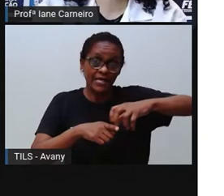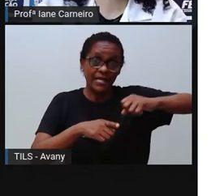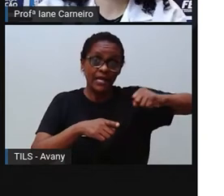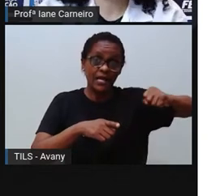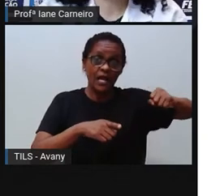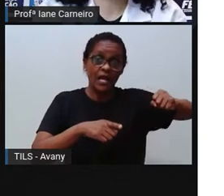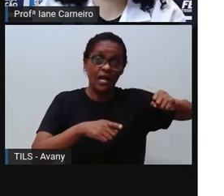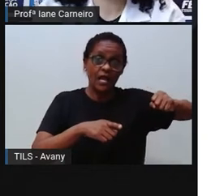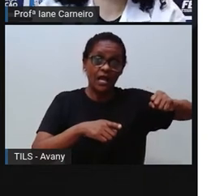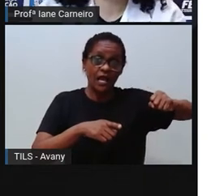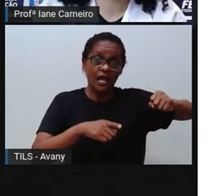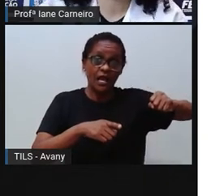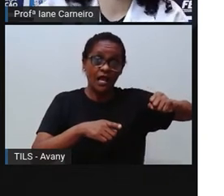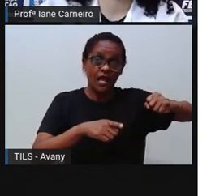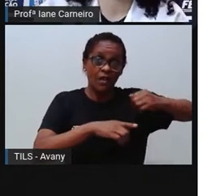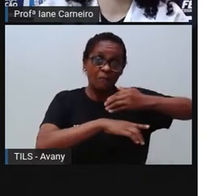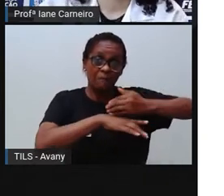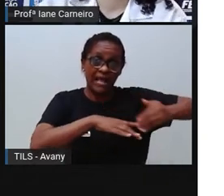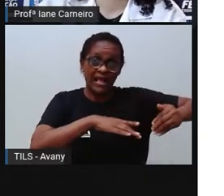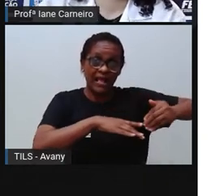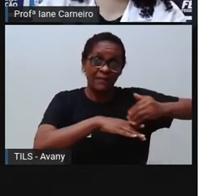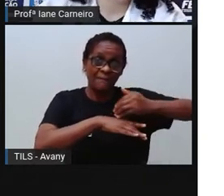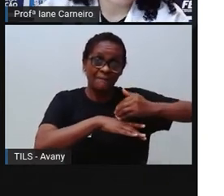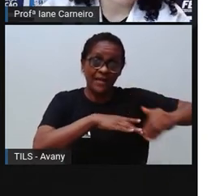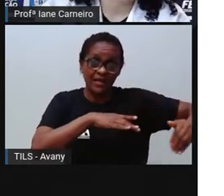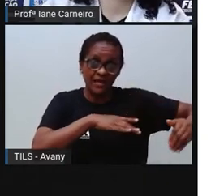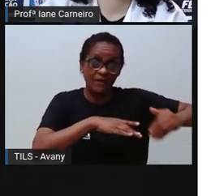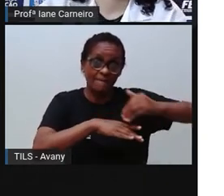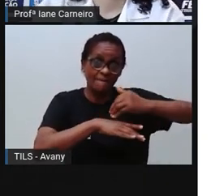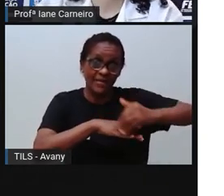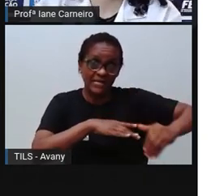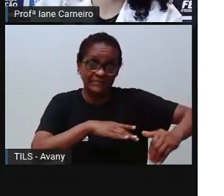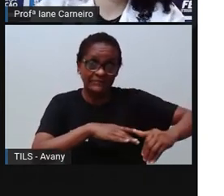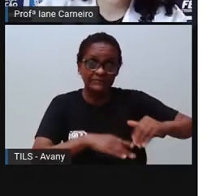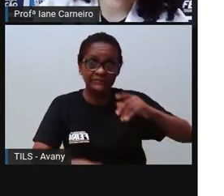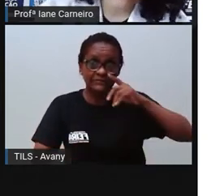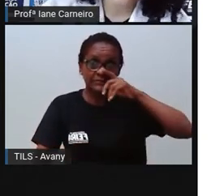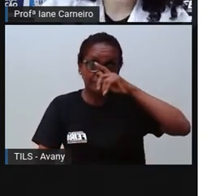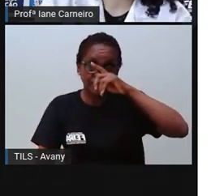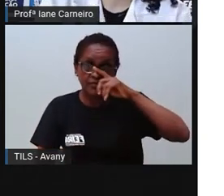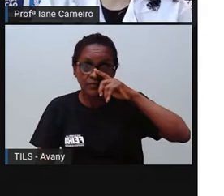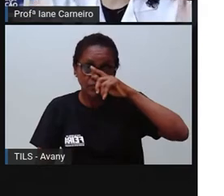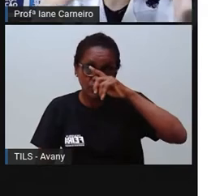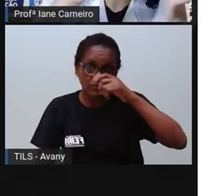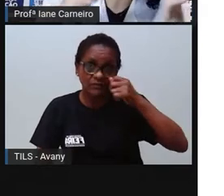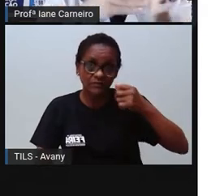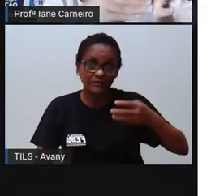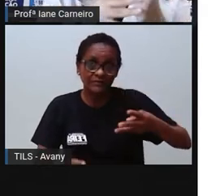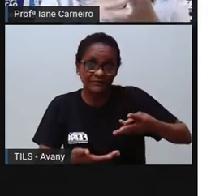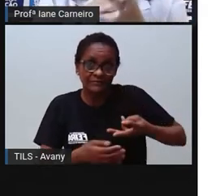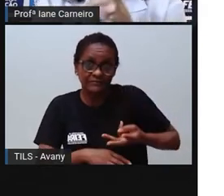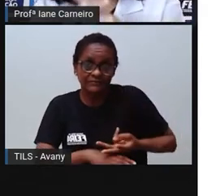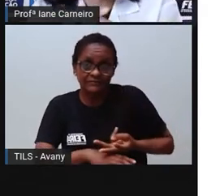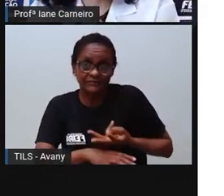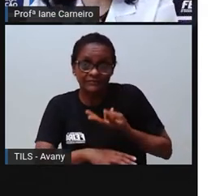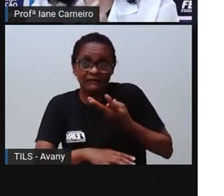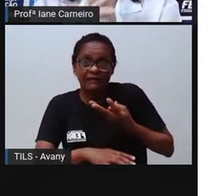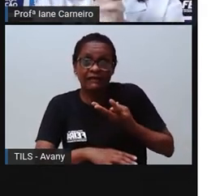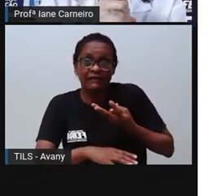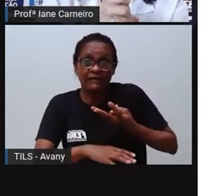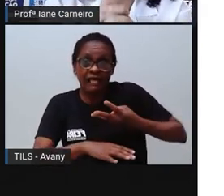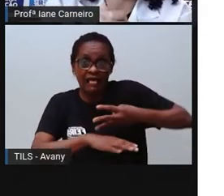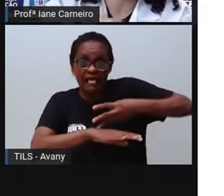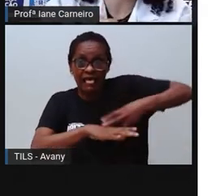O que são objetos cortantes, pró? São facas, né, o próprio gafo, né, que tem uma ponta, e aquela ponta pode